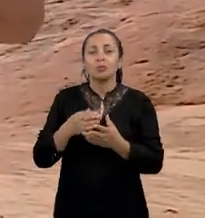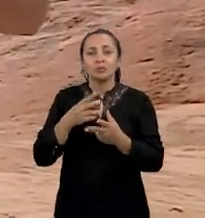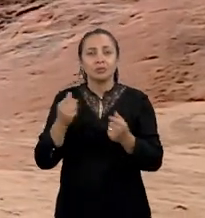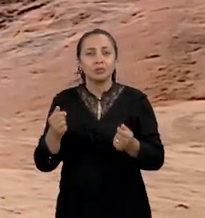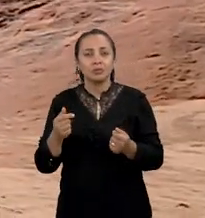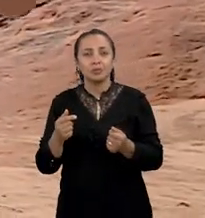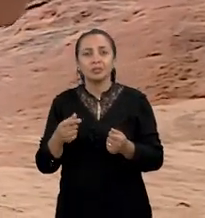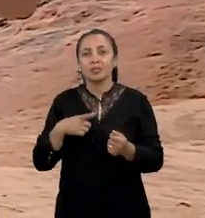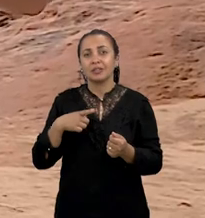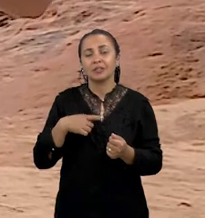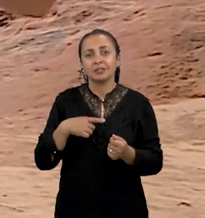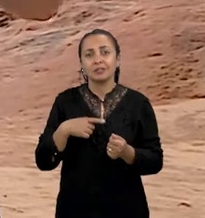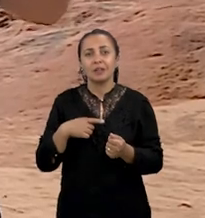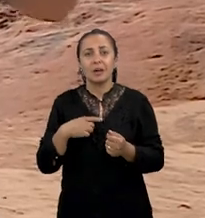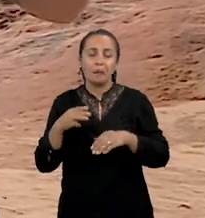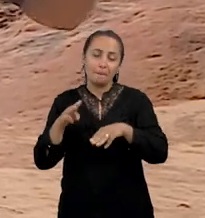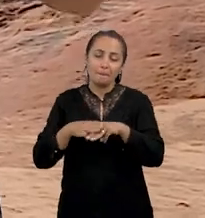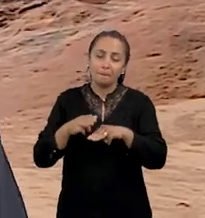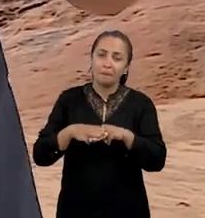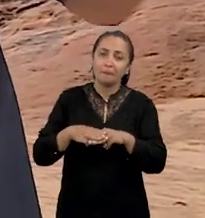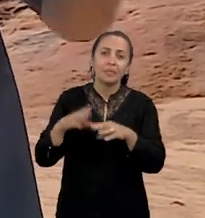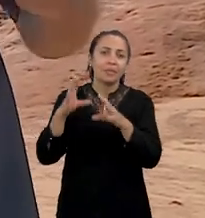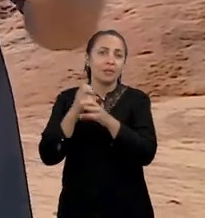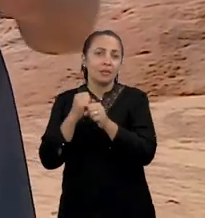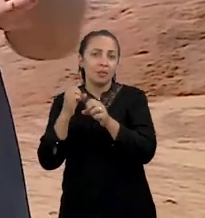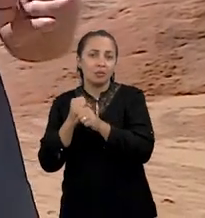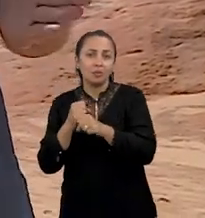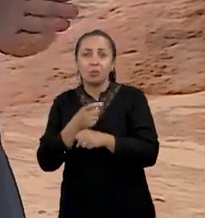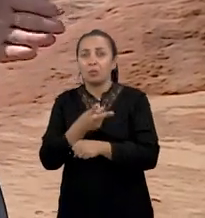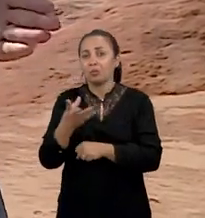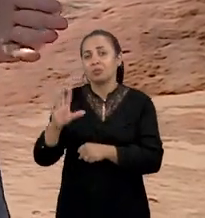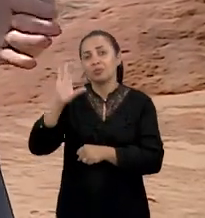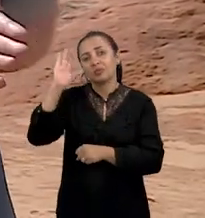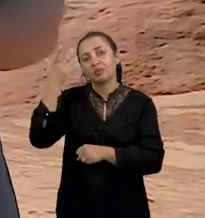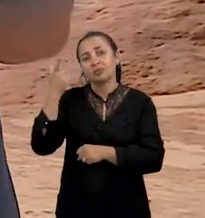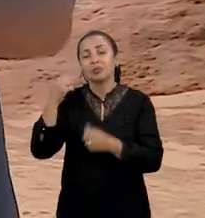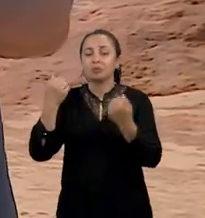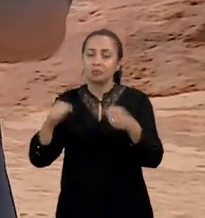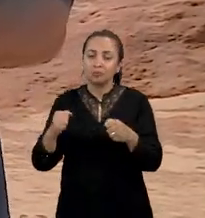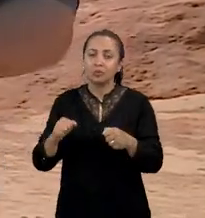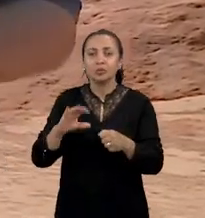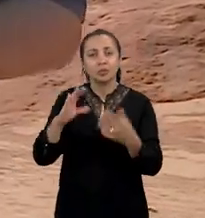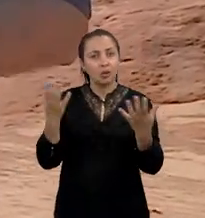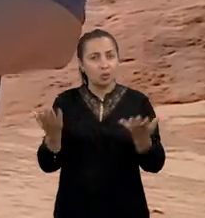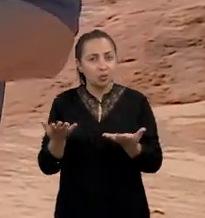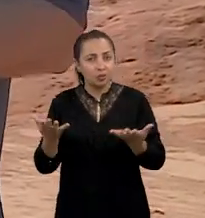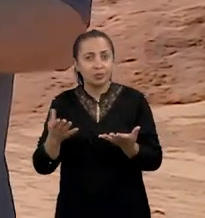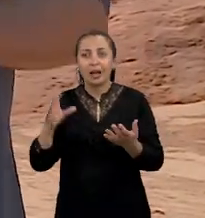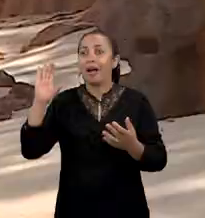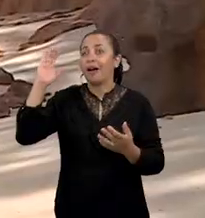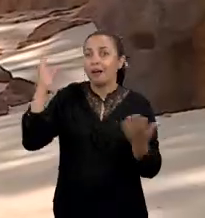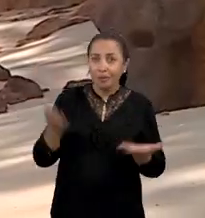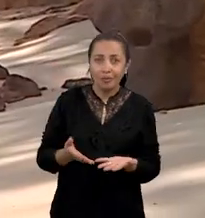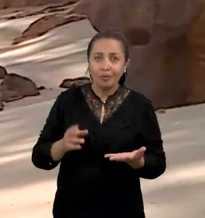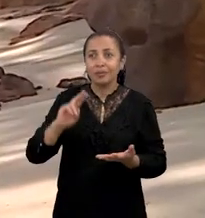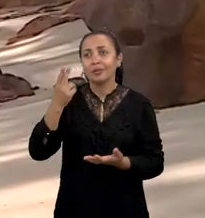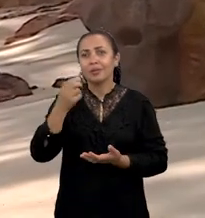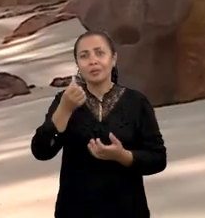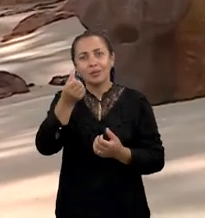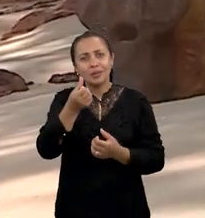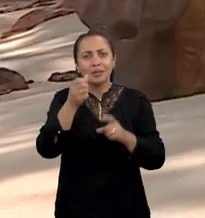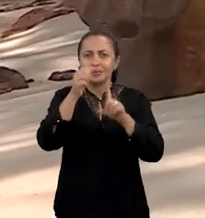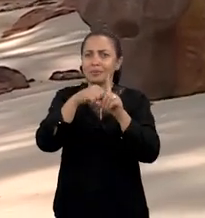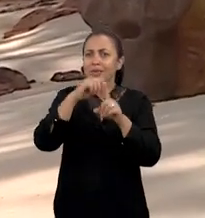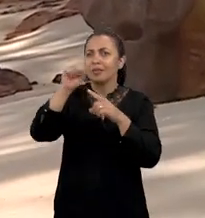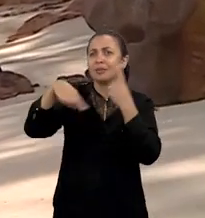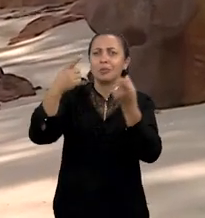que seja matematicamente calculável quando vai ocorrer, então ele pode ocorrer agora, pode ocorrer daqui